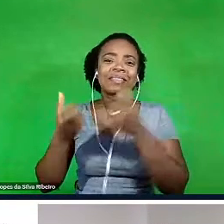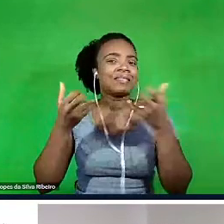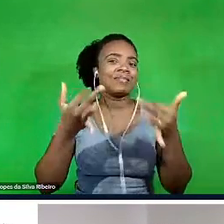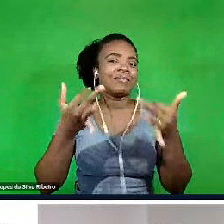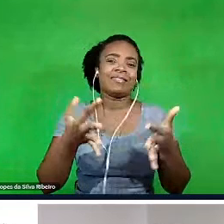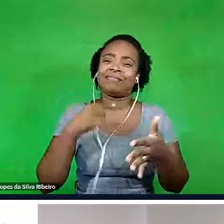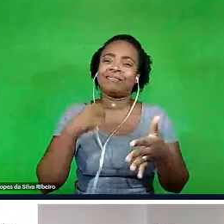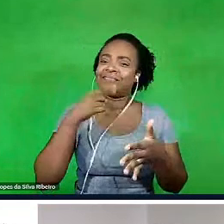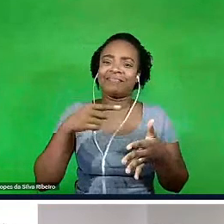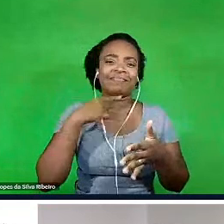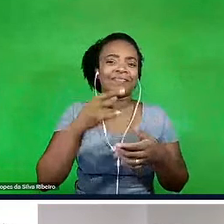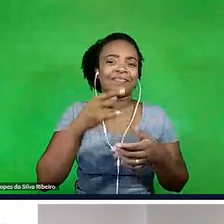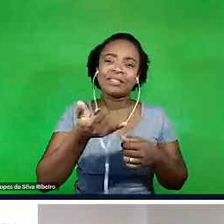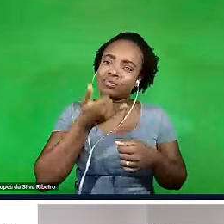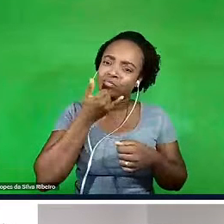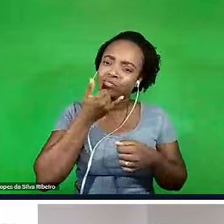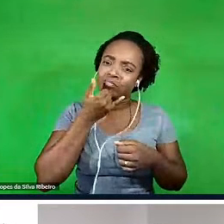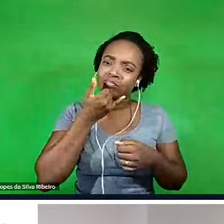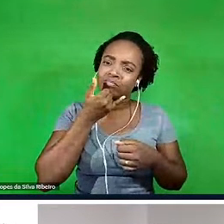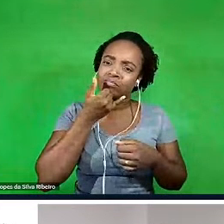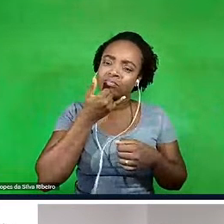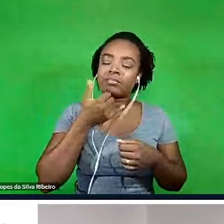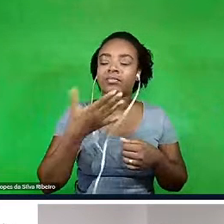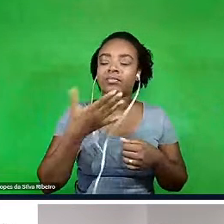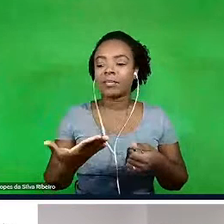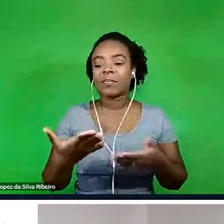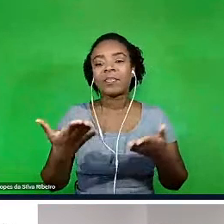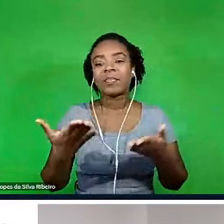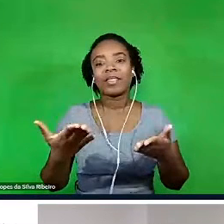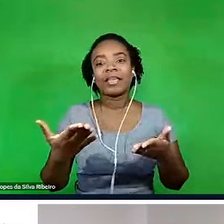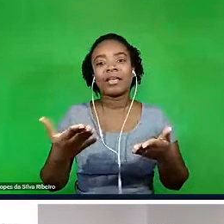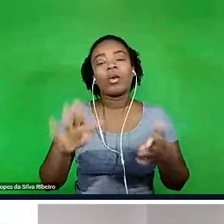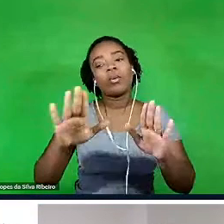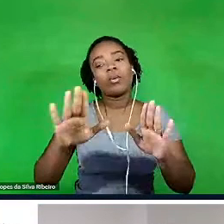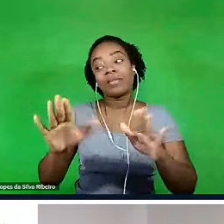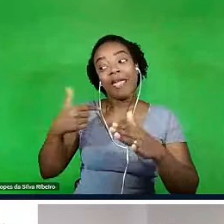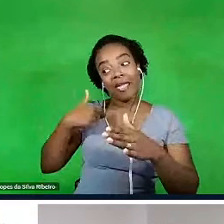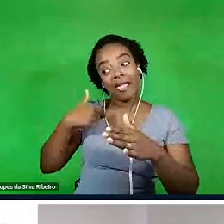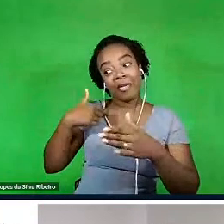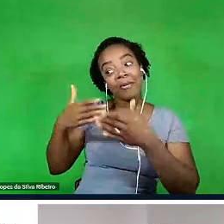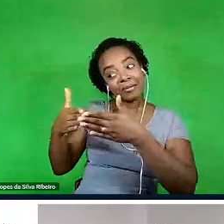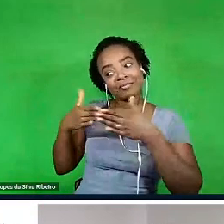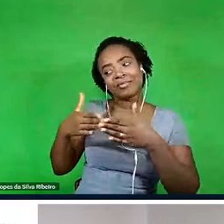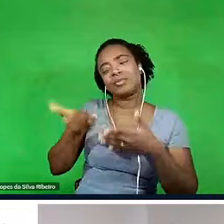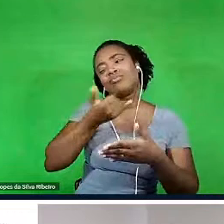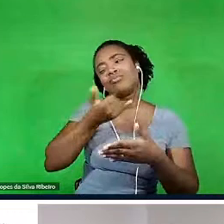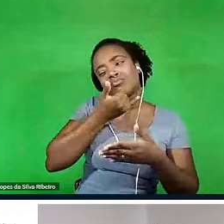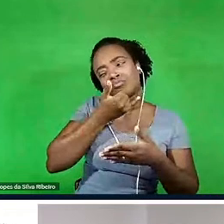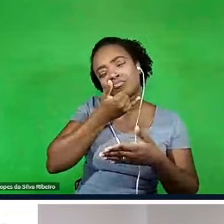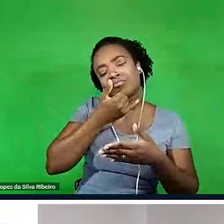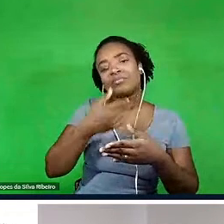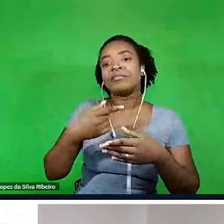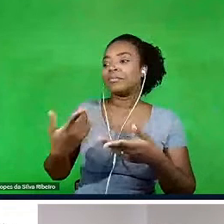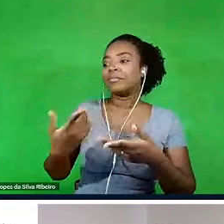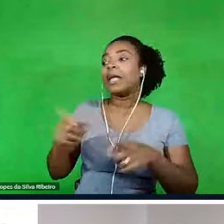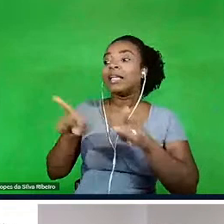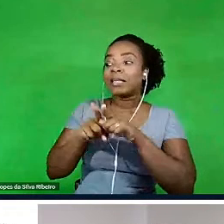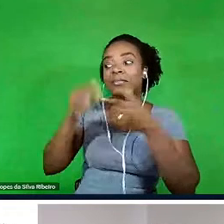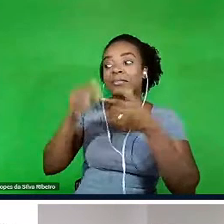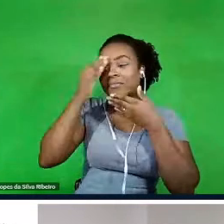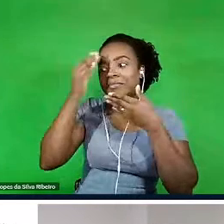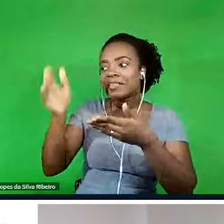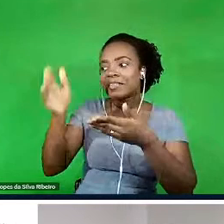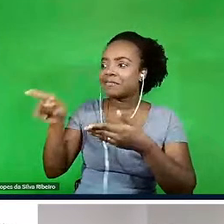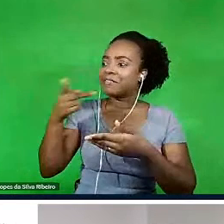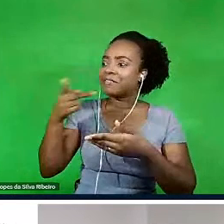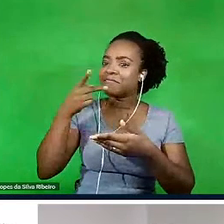Peço desculpas, então, por questionar, assim, de forma precipitada, e agradeço pela sinceridade, sem dúvida nenhuma,